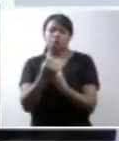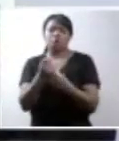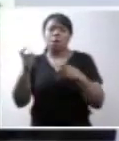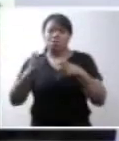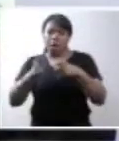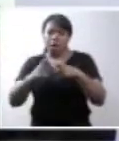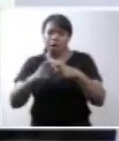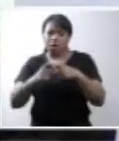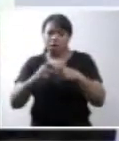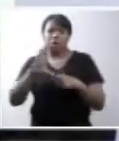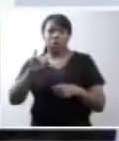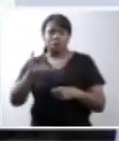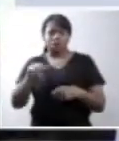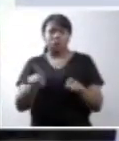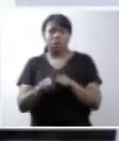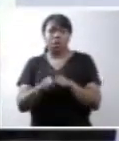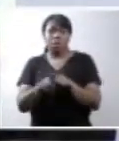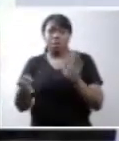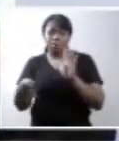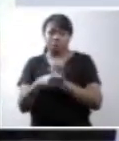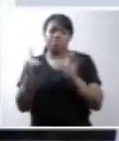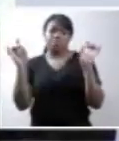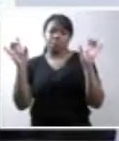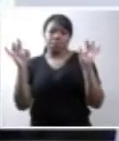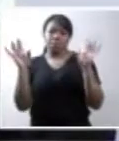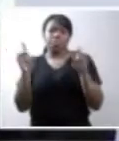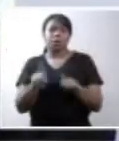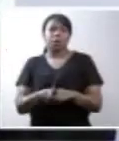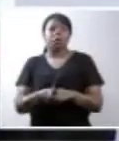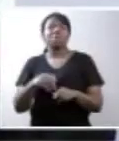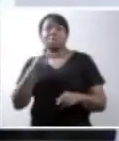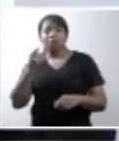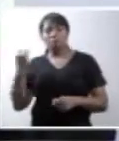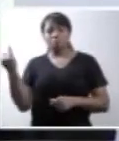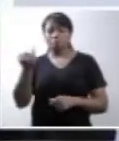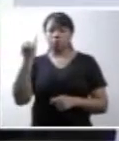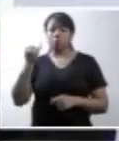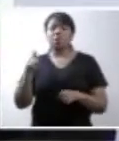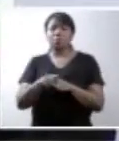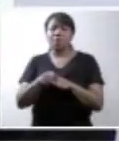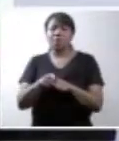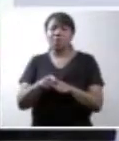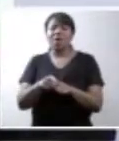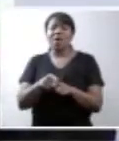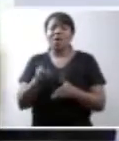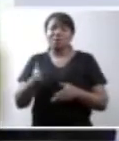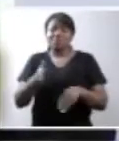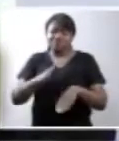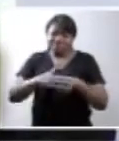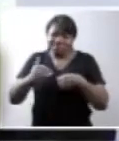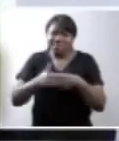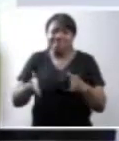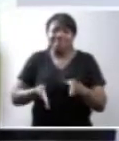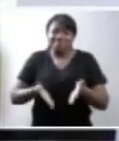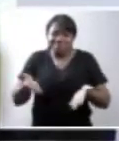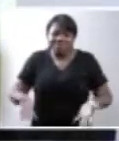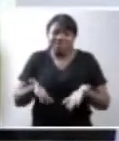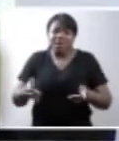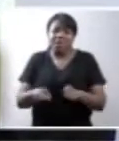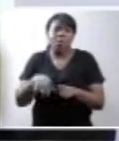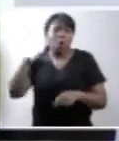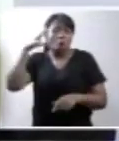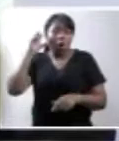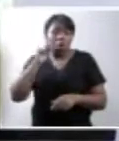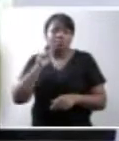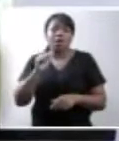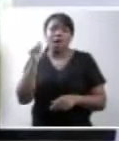científicas especializadas. Finalizo o certo da importância e da sensibilidade do Supremo Tribunal Federal em ouvir Michele.